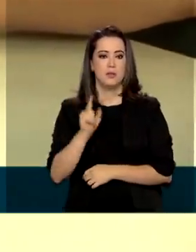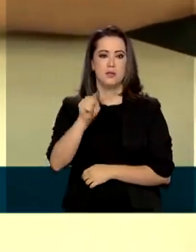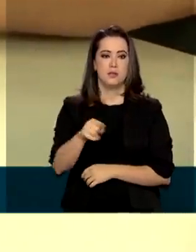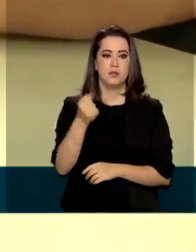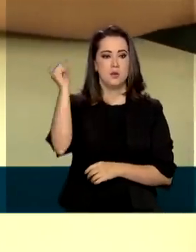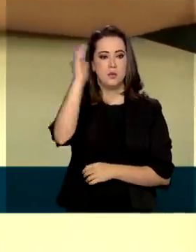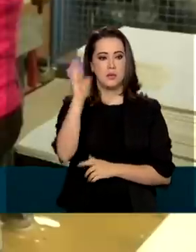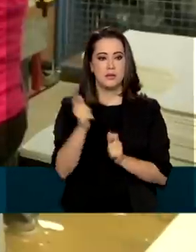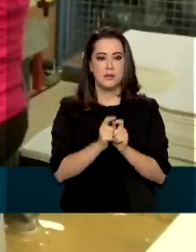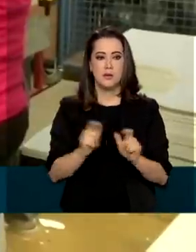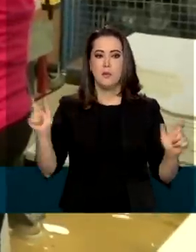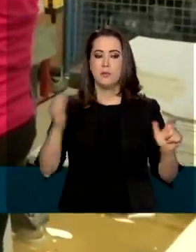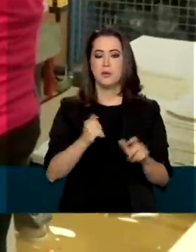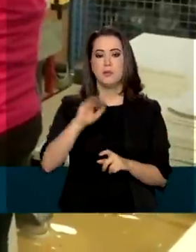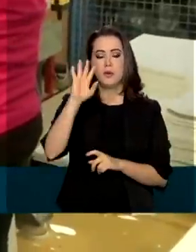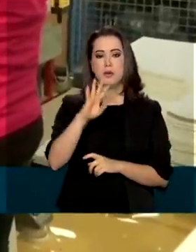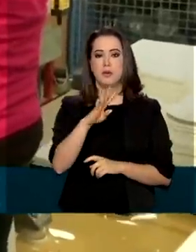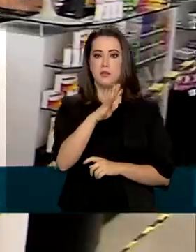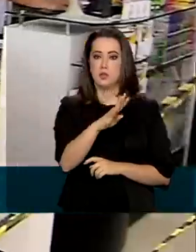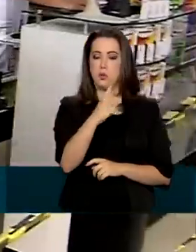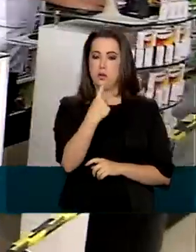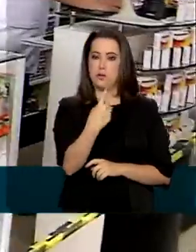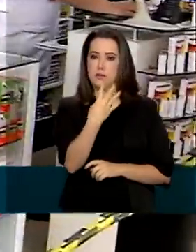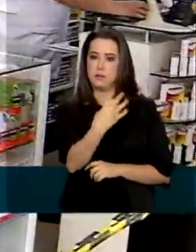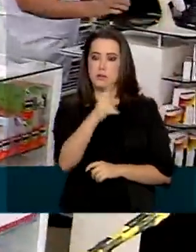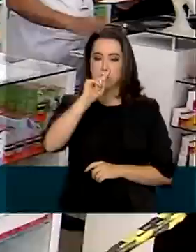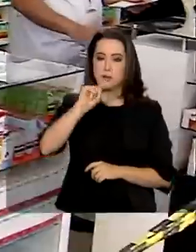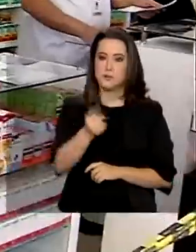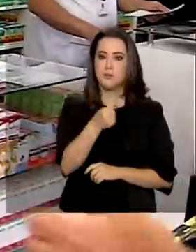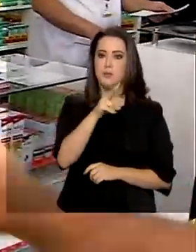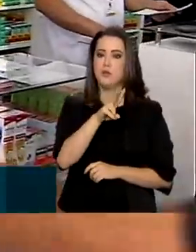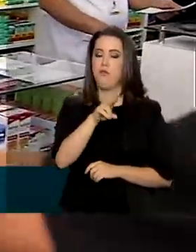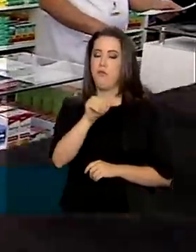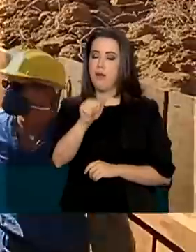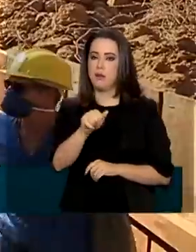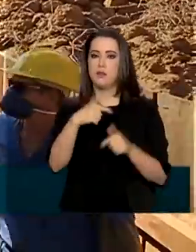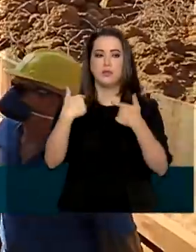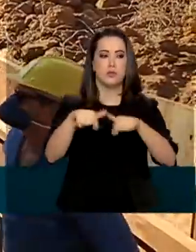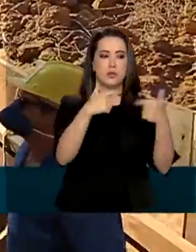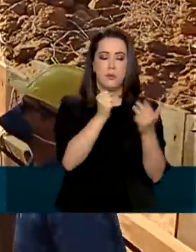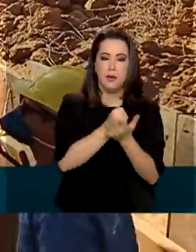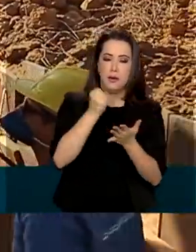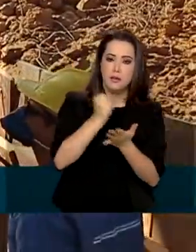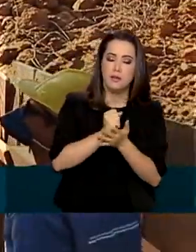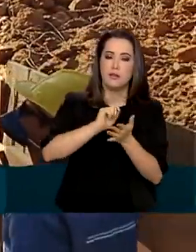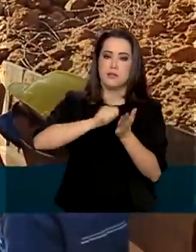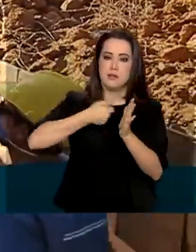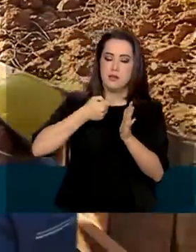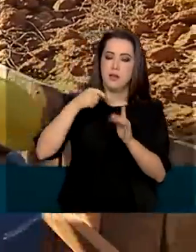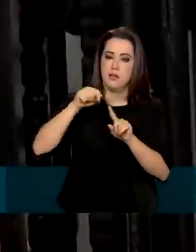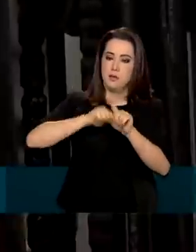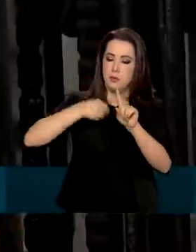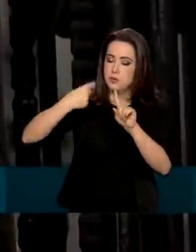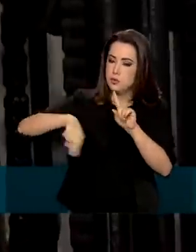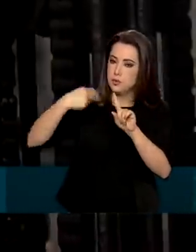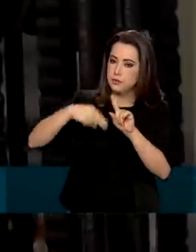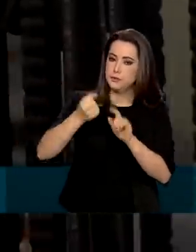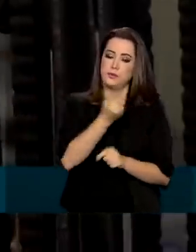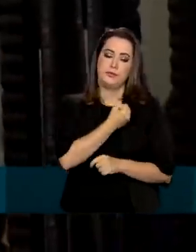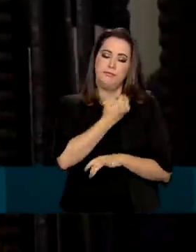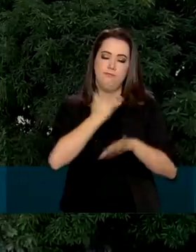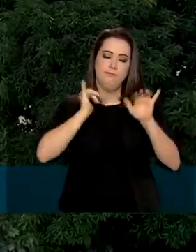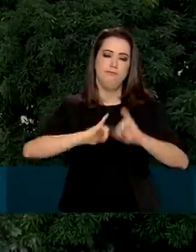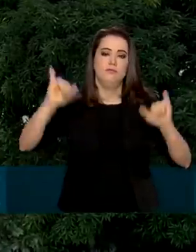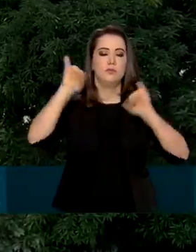abriu mais de 414 mil vagas de trabalho com carteira assinada em novembro. Os números foram